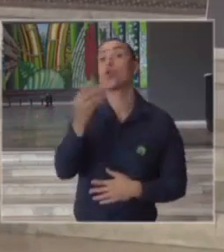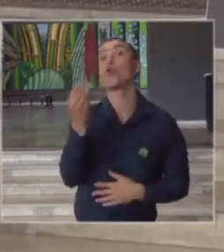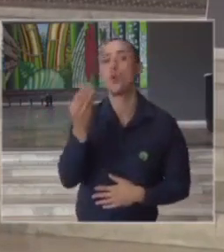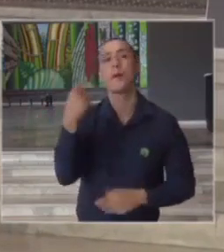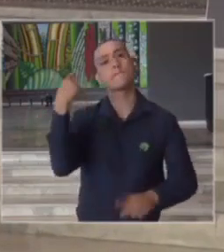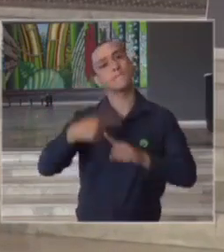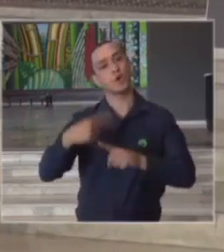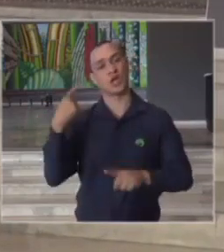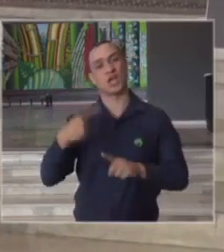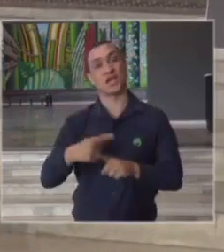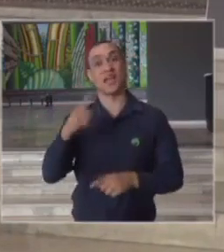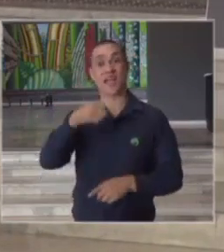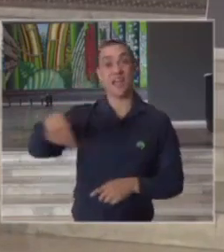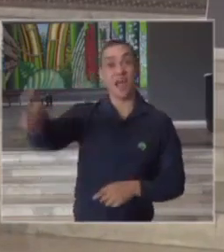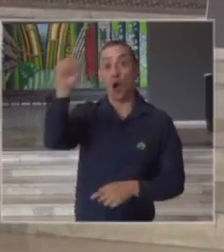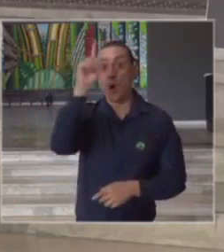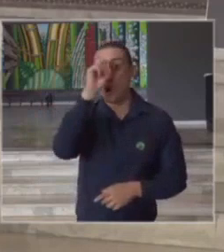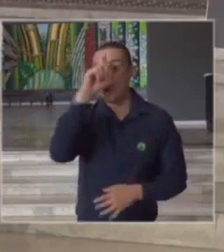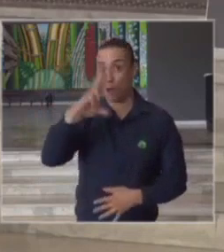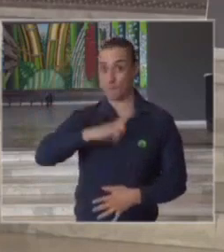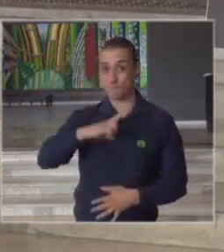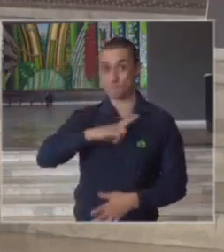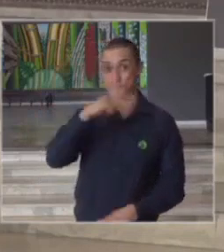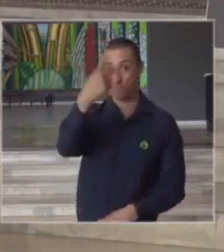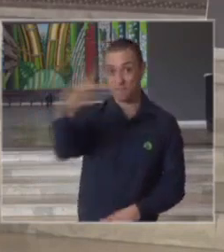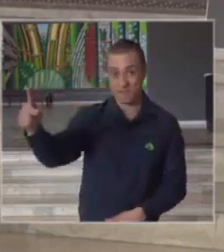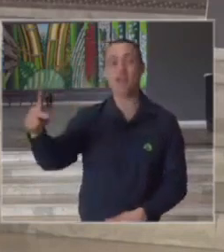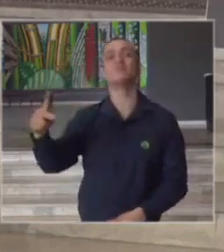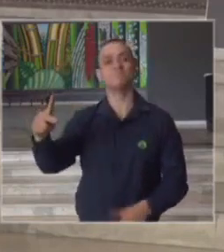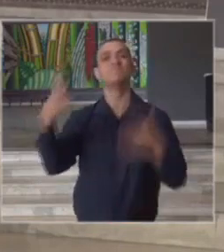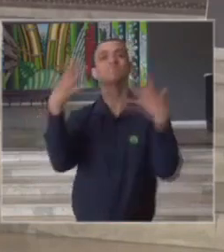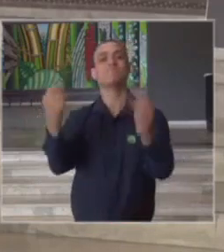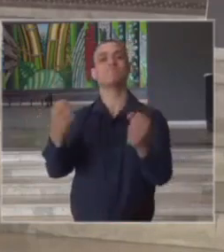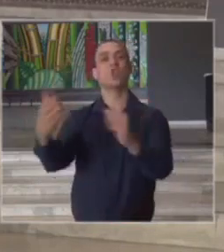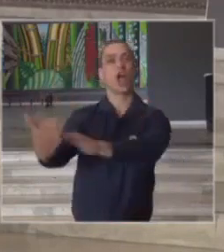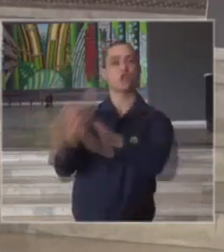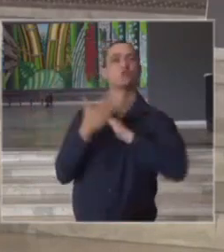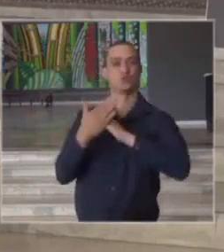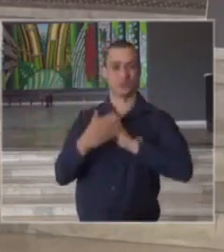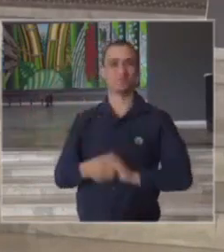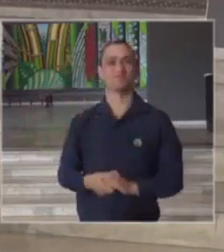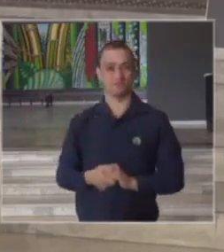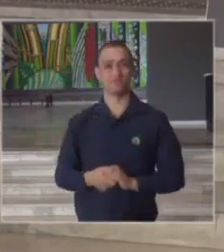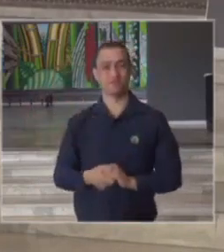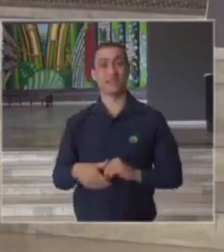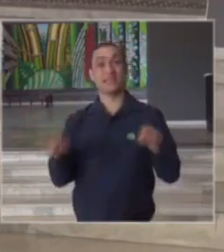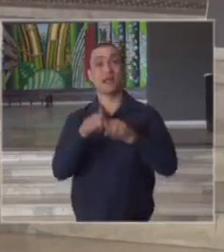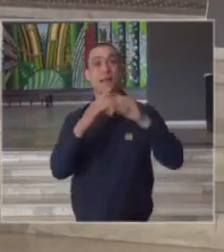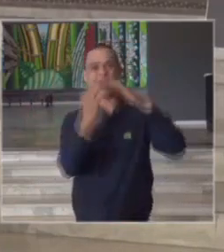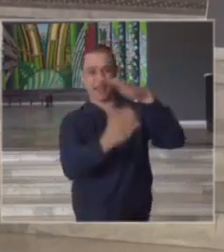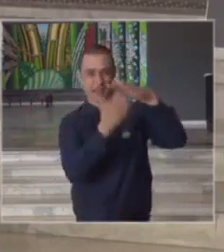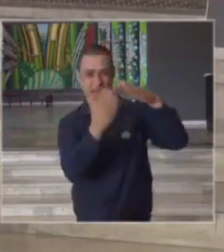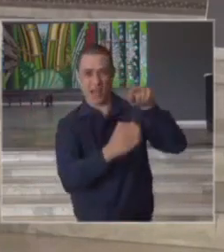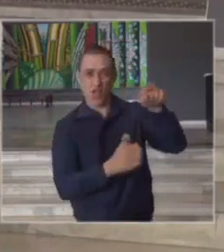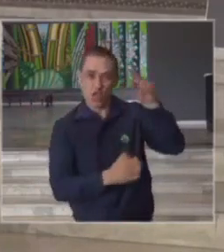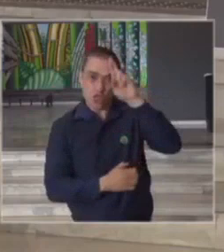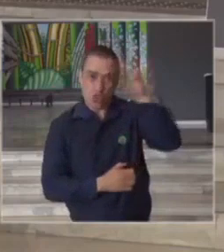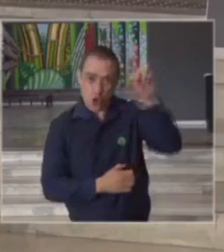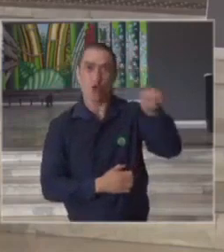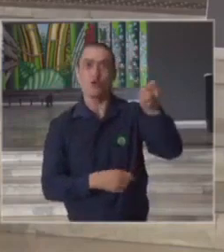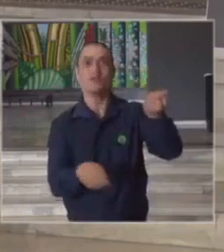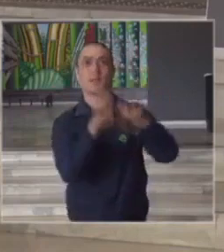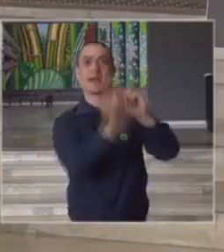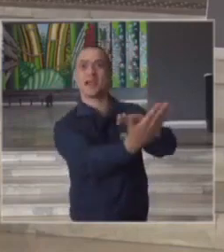representados hospitais privados que nos estenderam a mão e empresários que nos